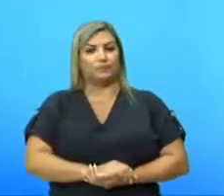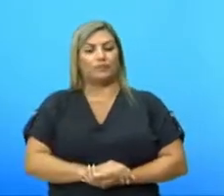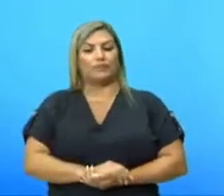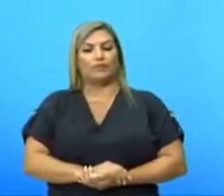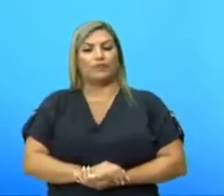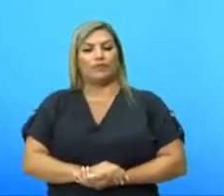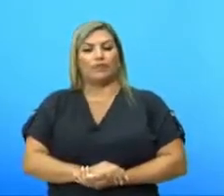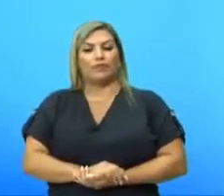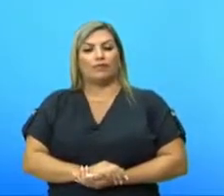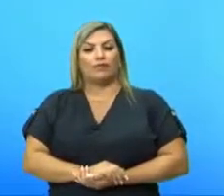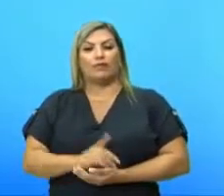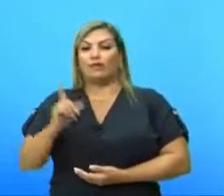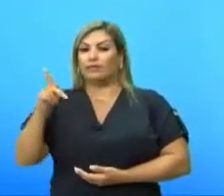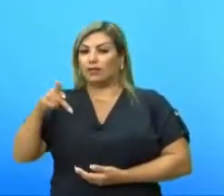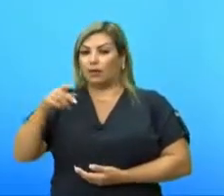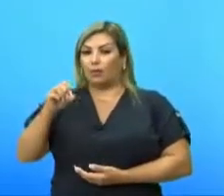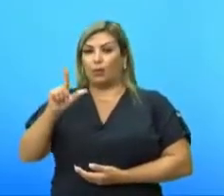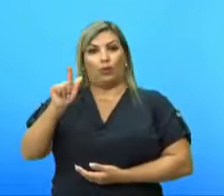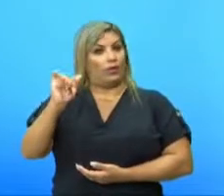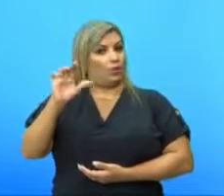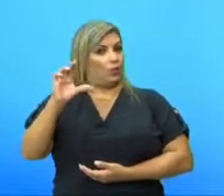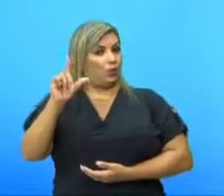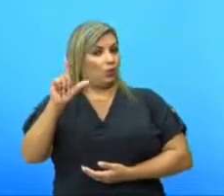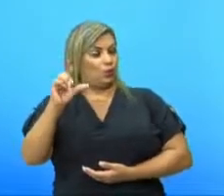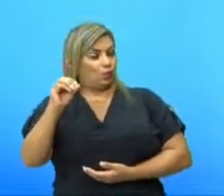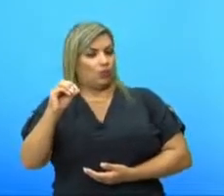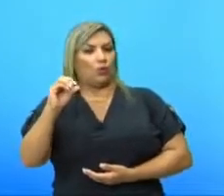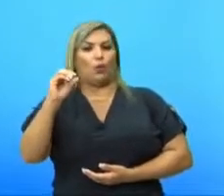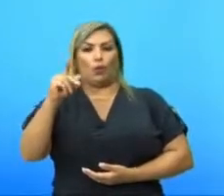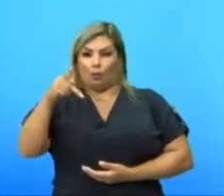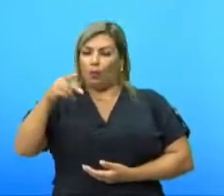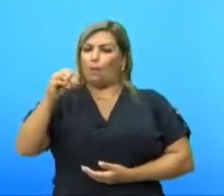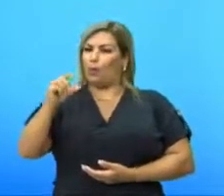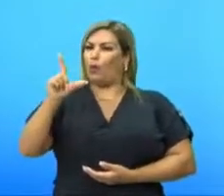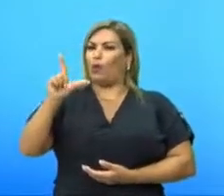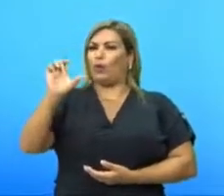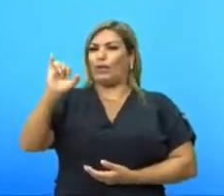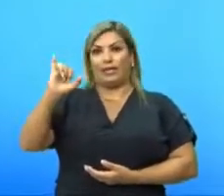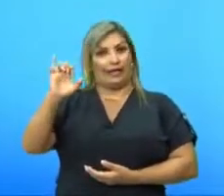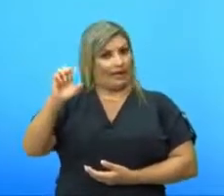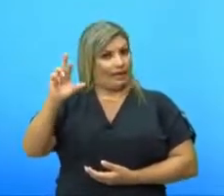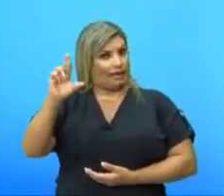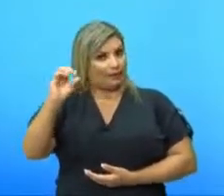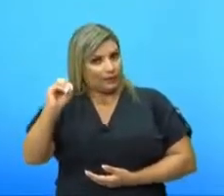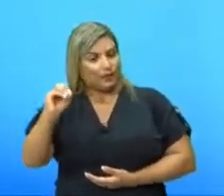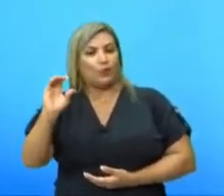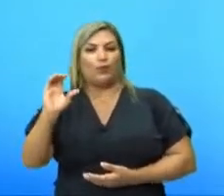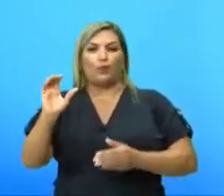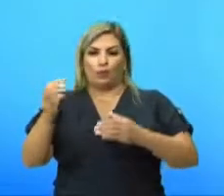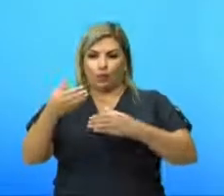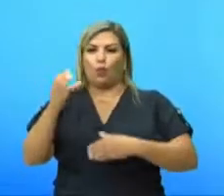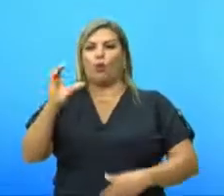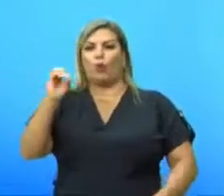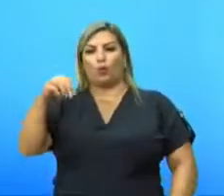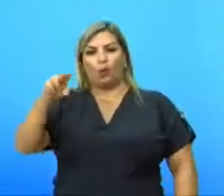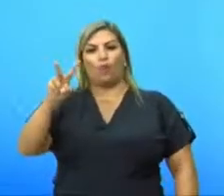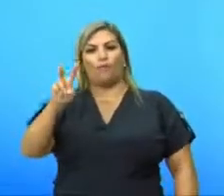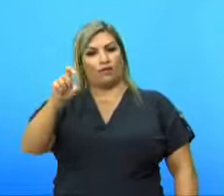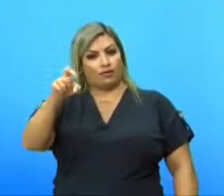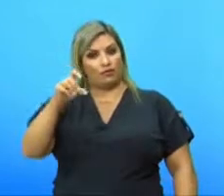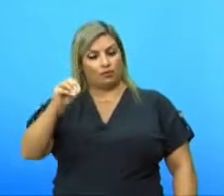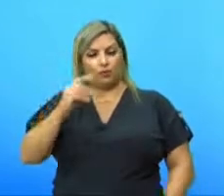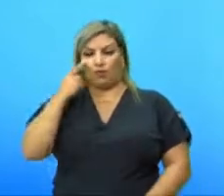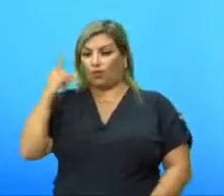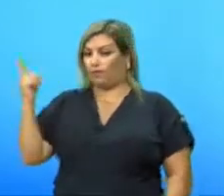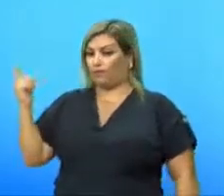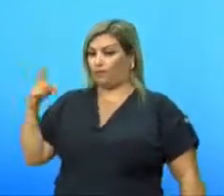Isso aqui é um polígono, poliedro convexo. Polígono não, poliedro convexo. Olha aqui, vamos ver aqui, ó.